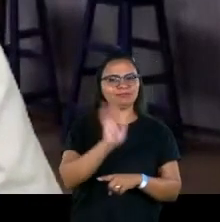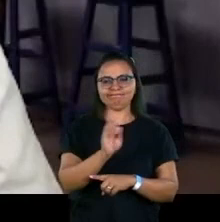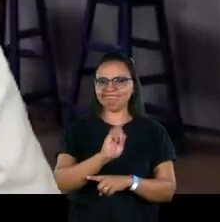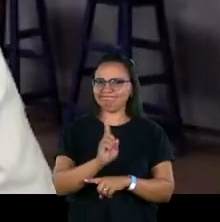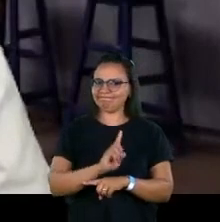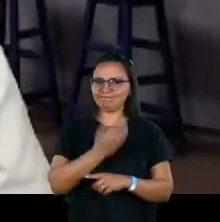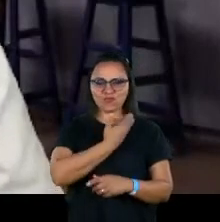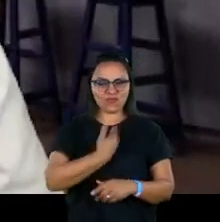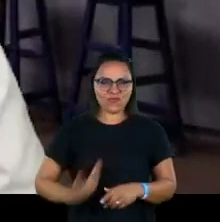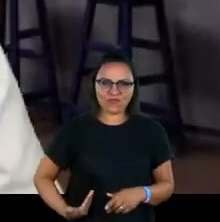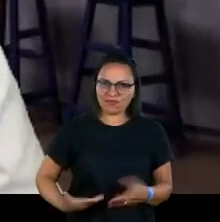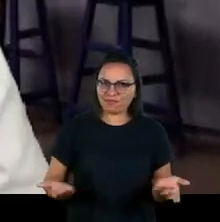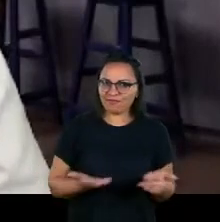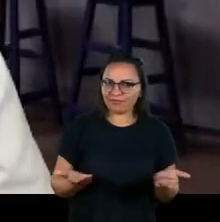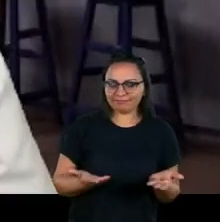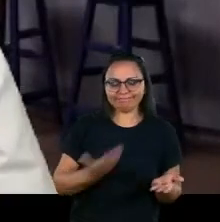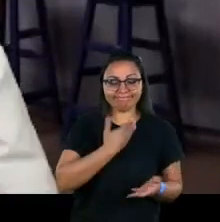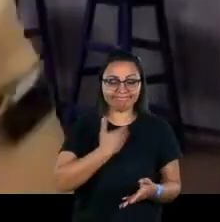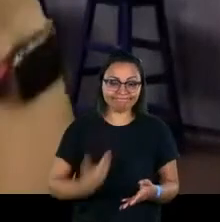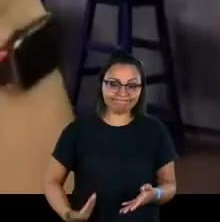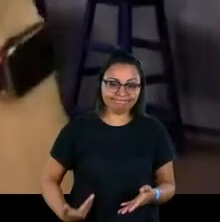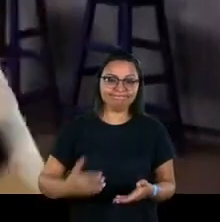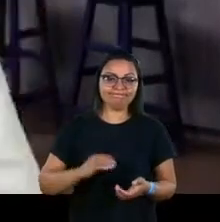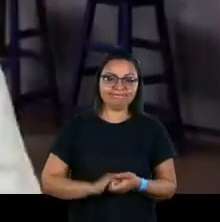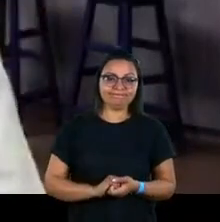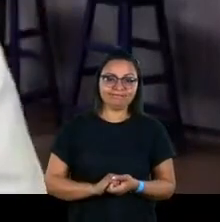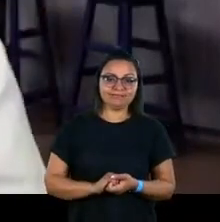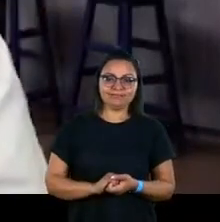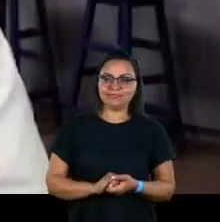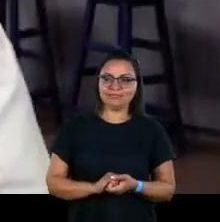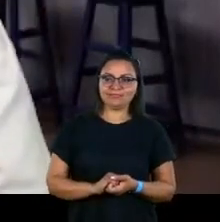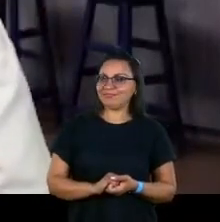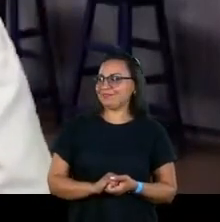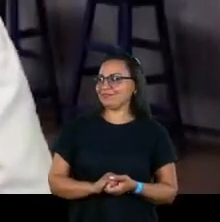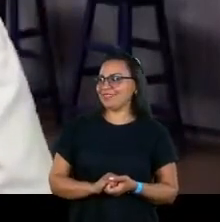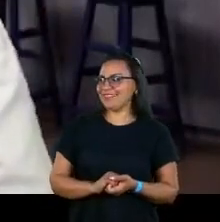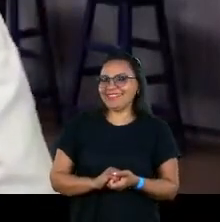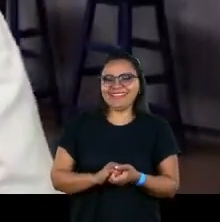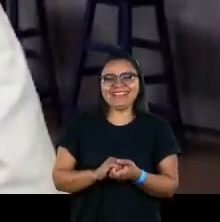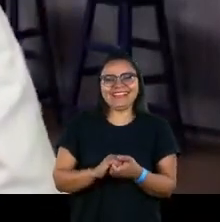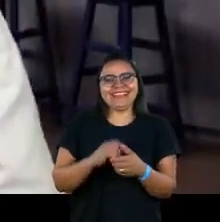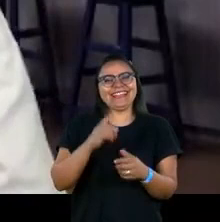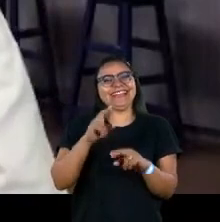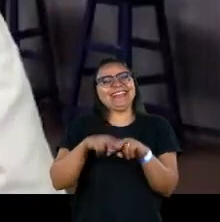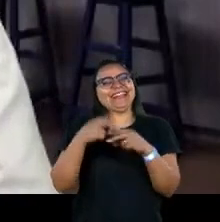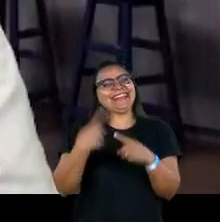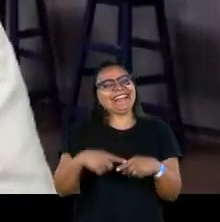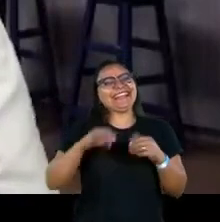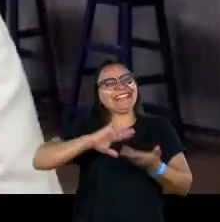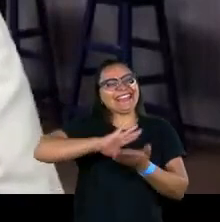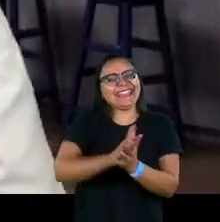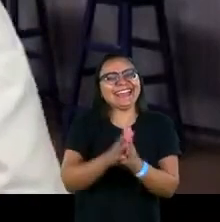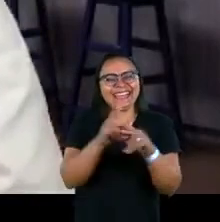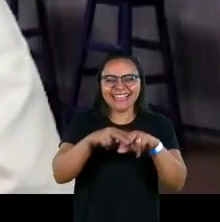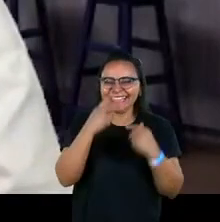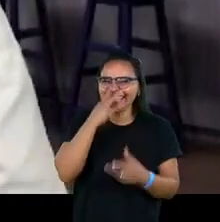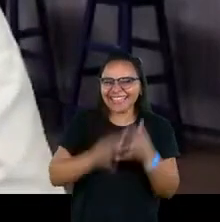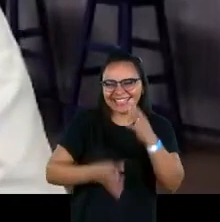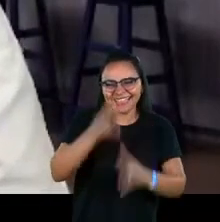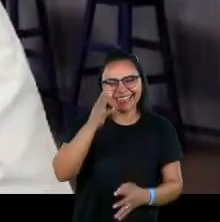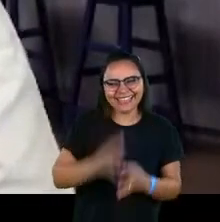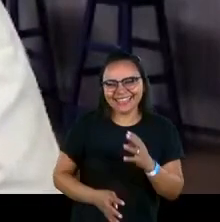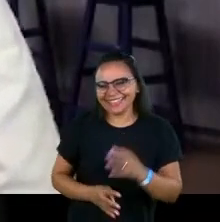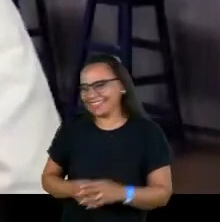esse governo é um governo que vai em cima da sociedade civil ele realmente destrói pontes cria